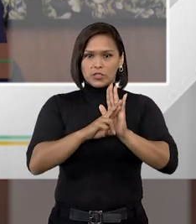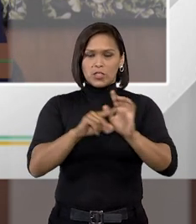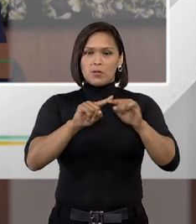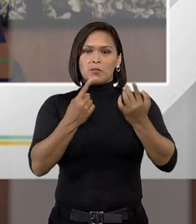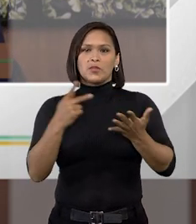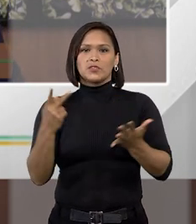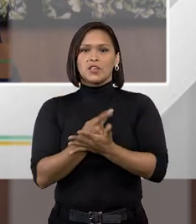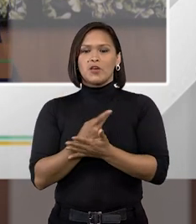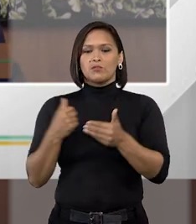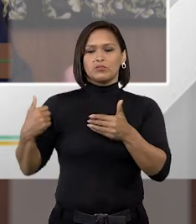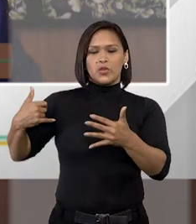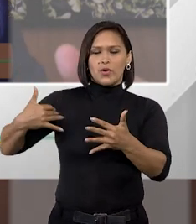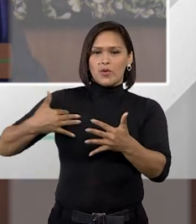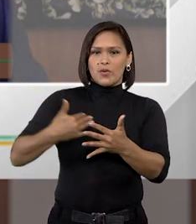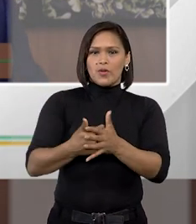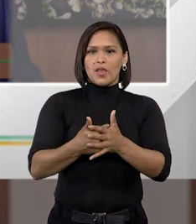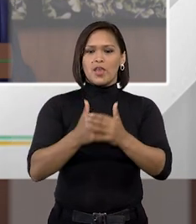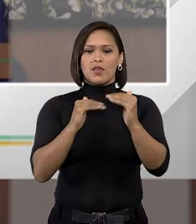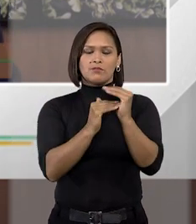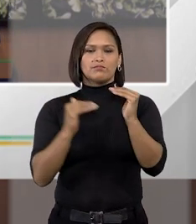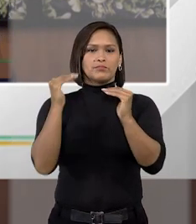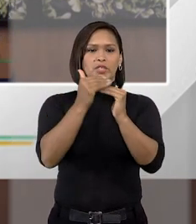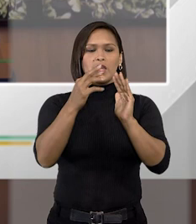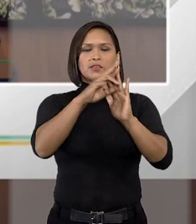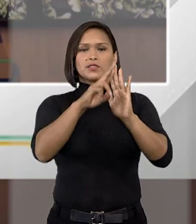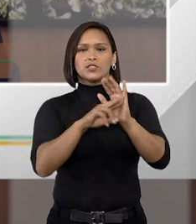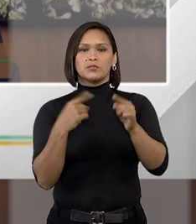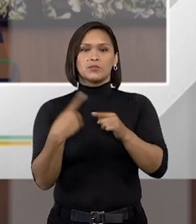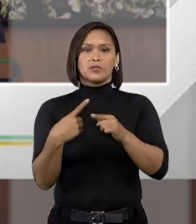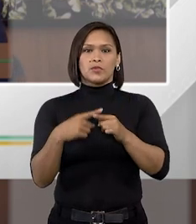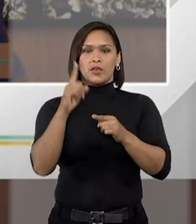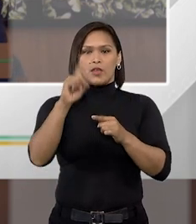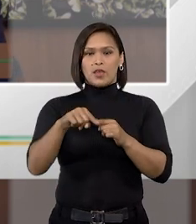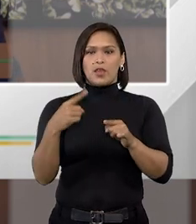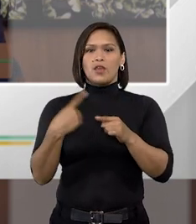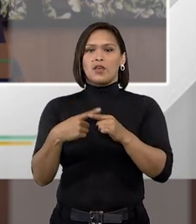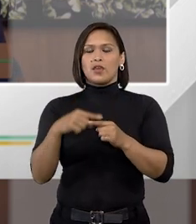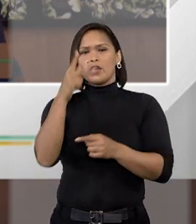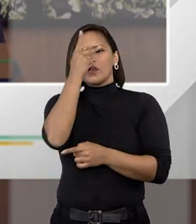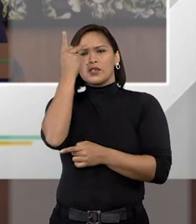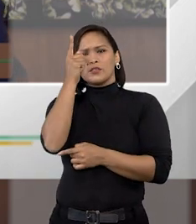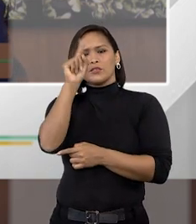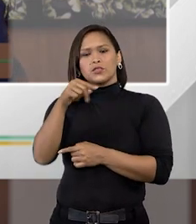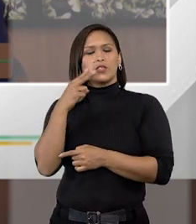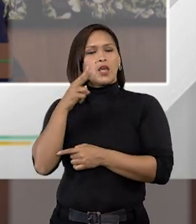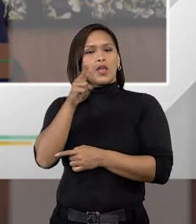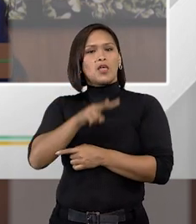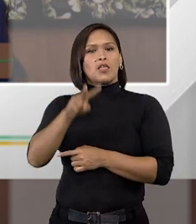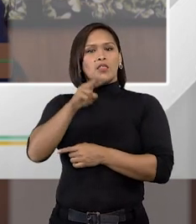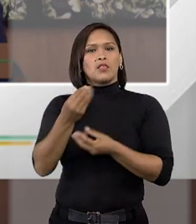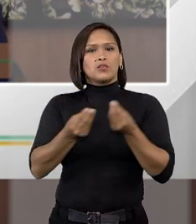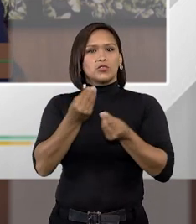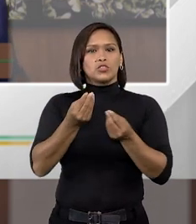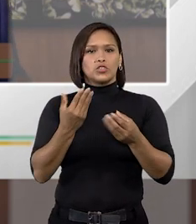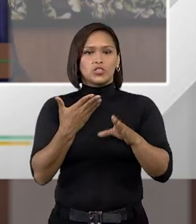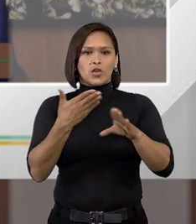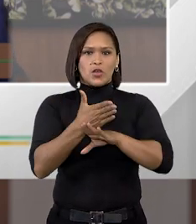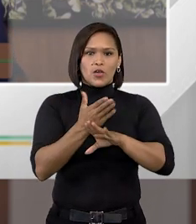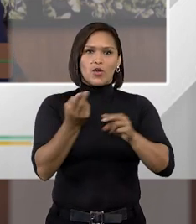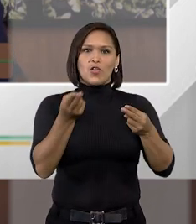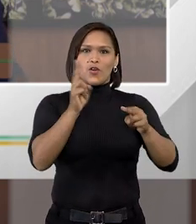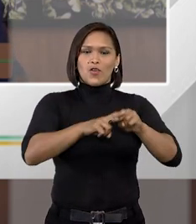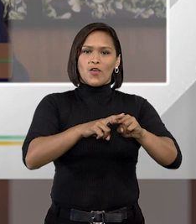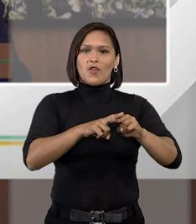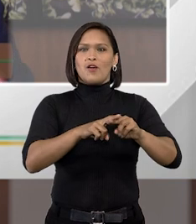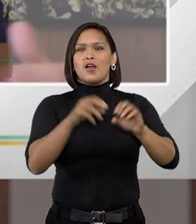mas o fato é que durante muito tempo não se progredia de regime, por quê? Porque as pessoas... Porque você não tinha vaga no estabelecimento